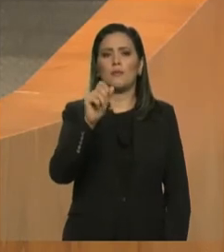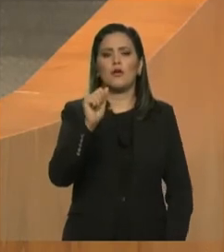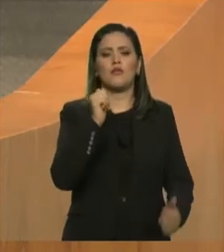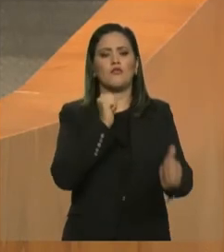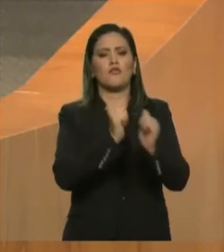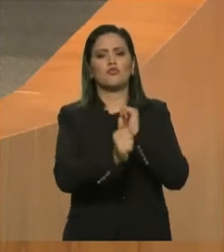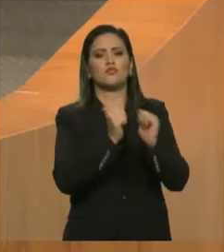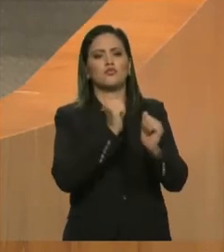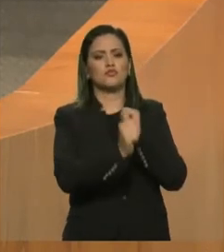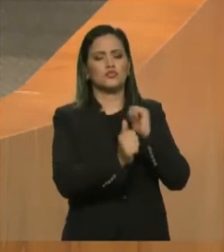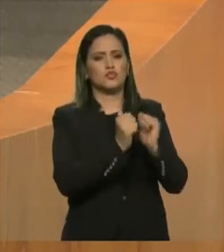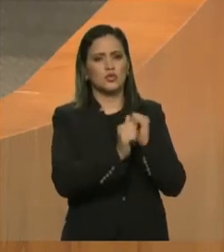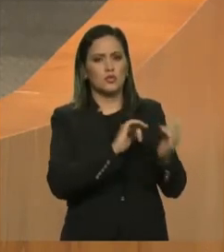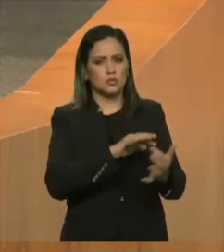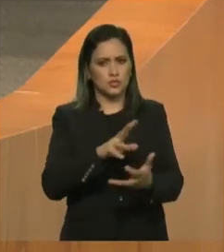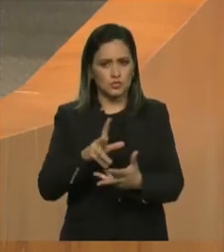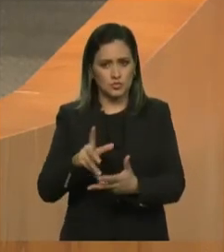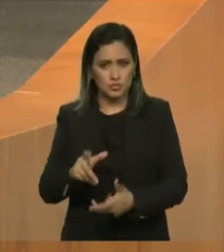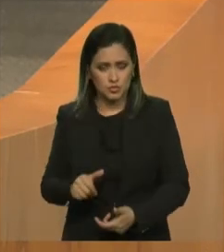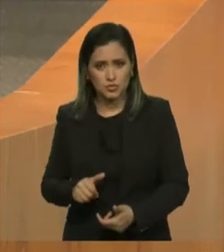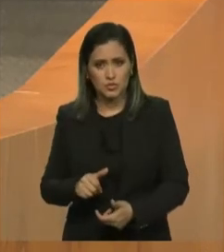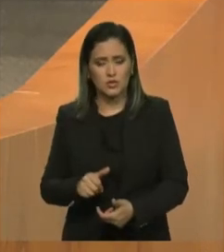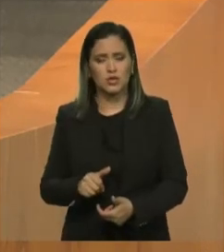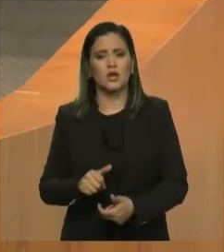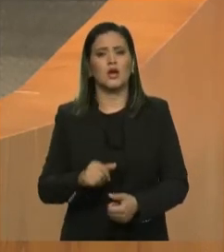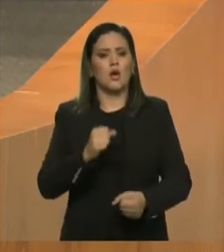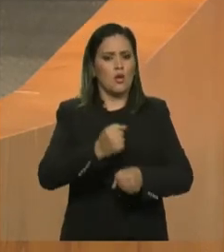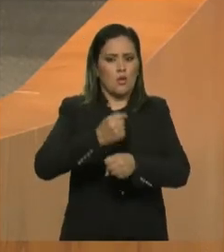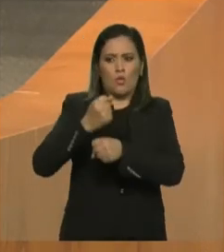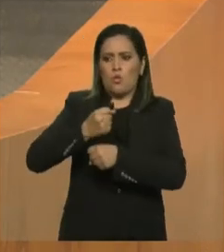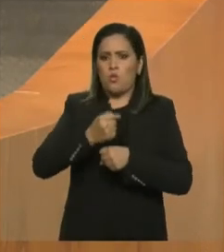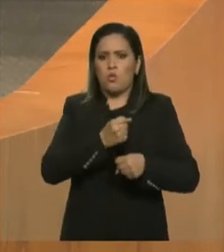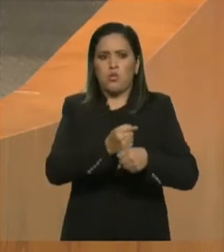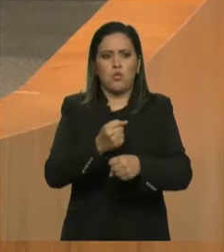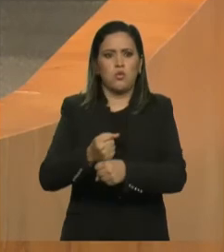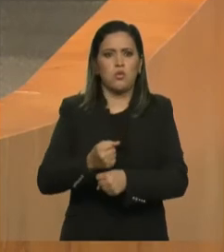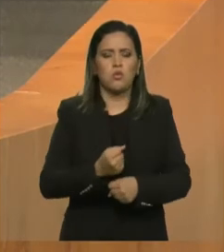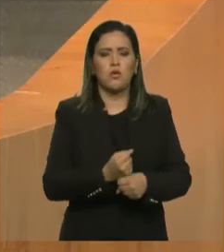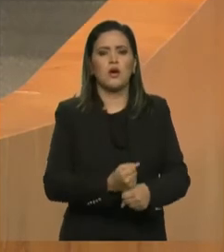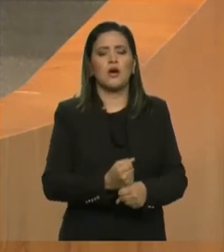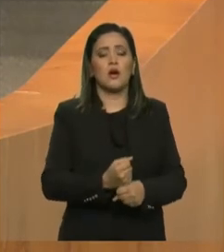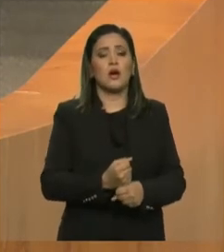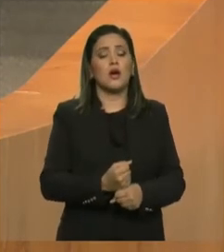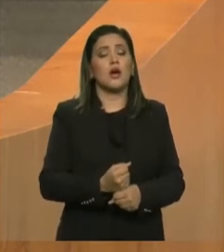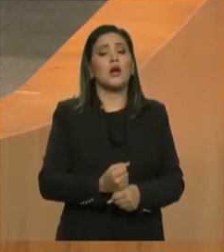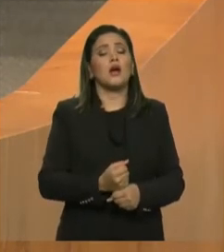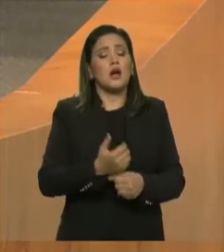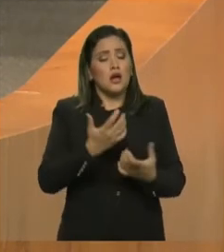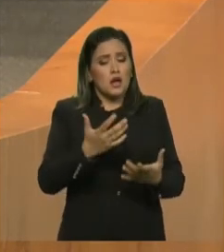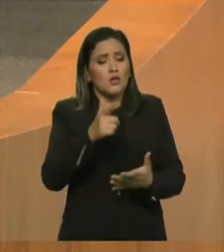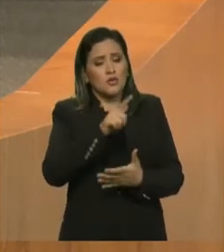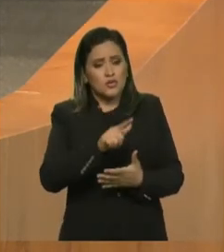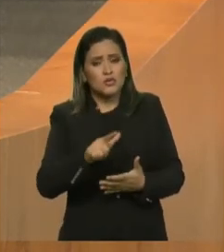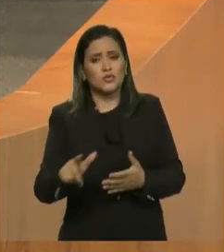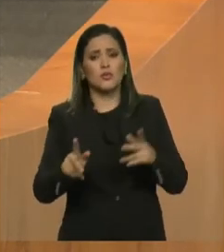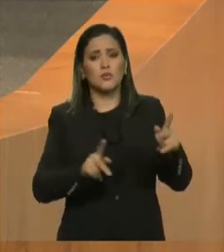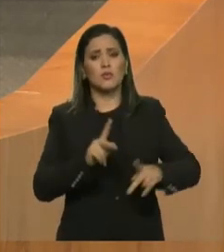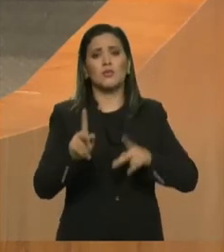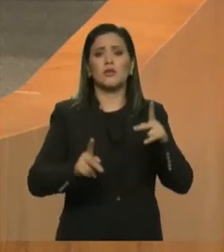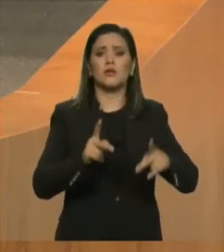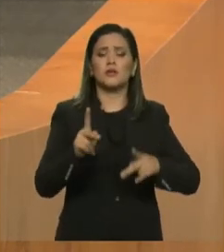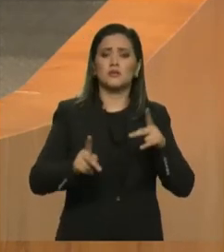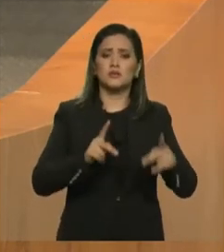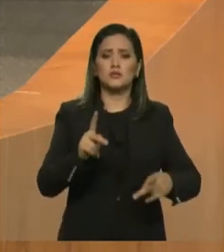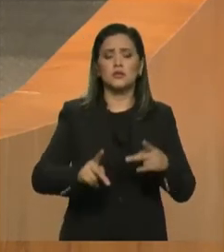obras ficaram para a posteridade, ficaram para a população. Nós não podemos permitir que, nesse